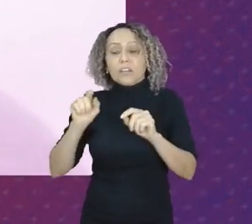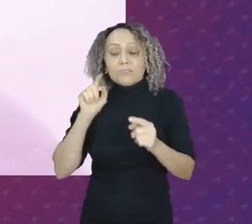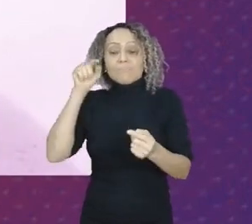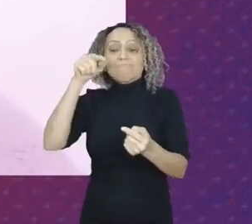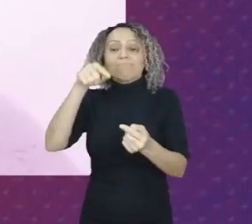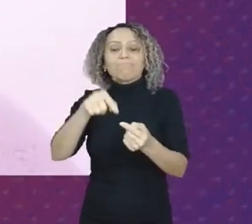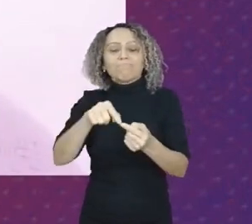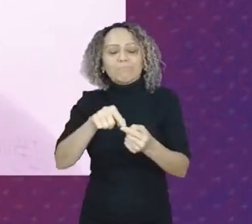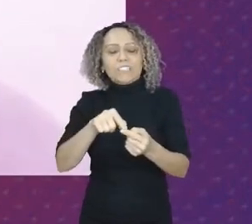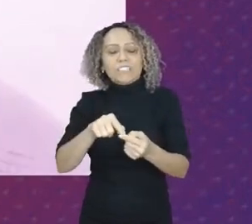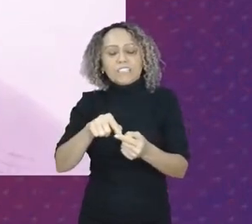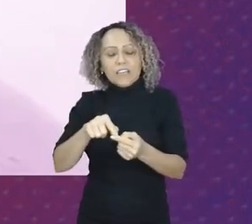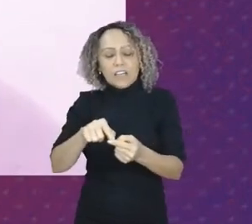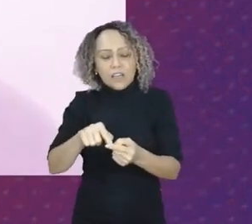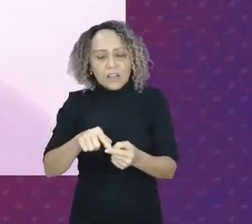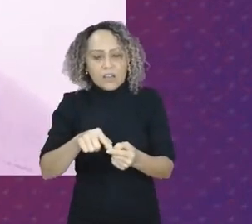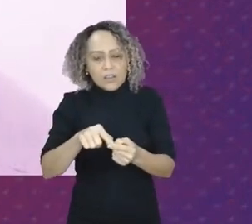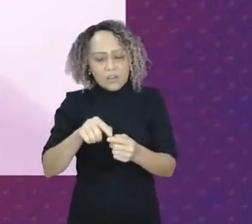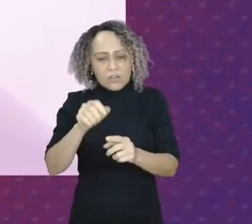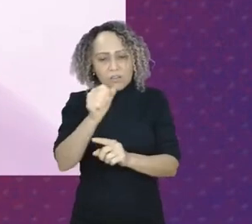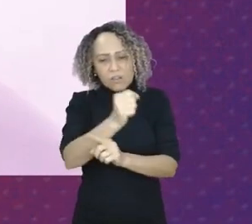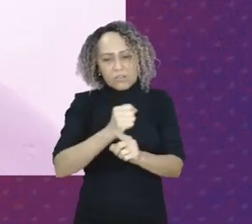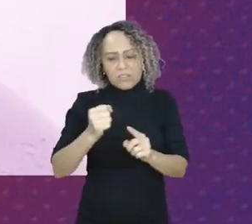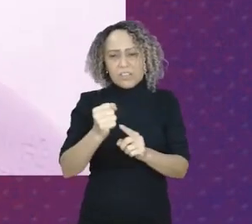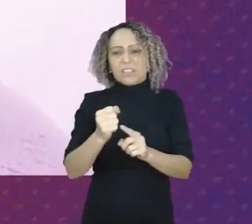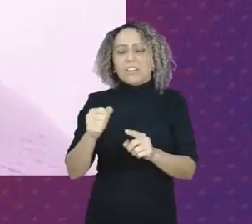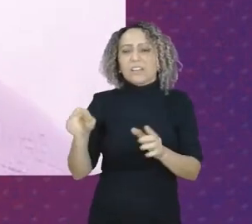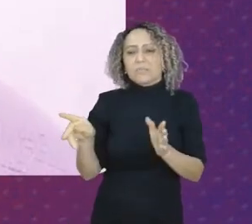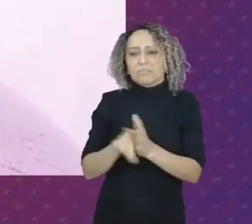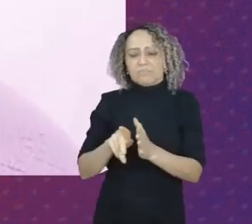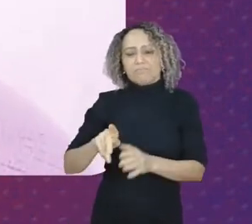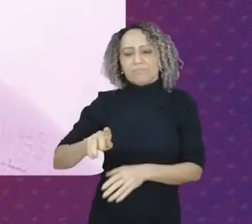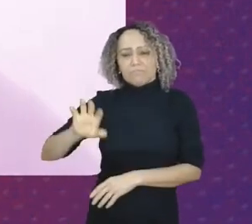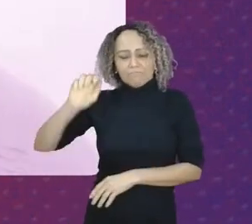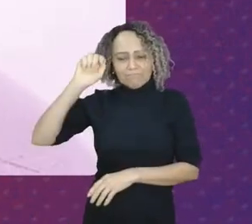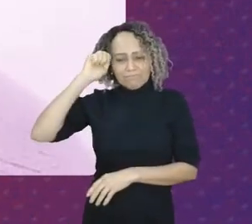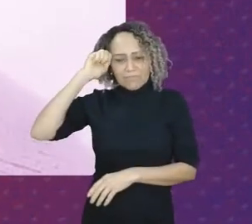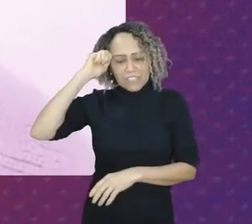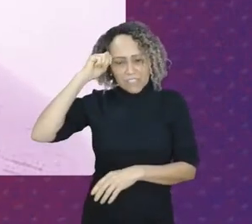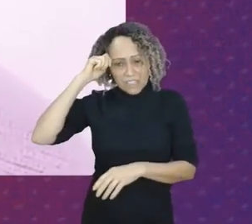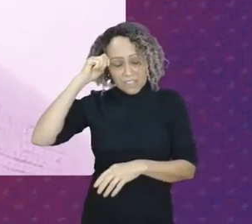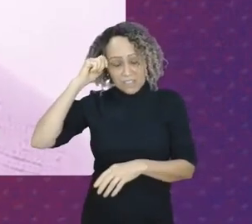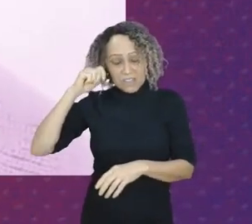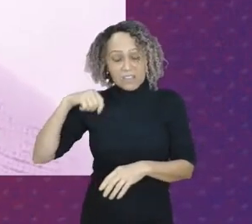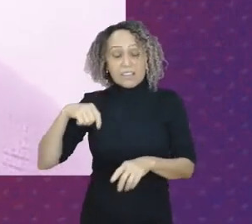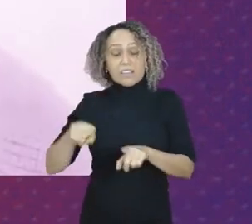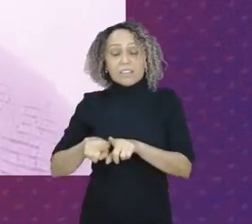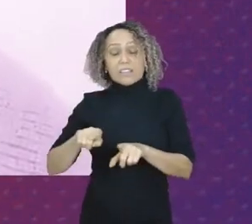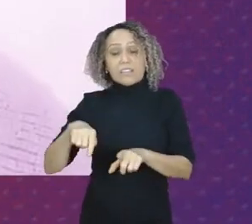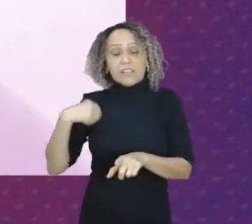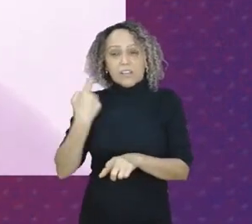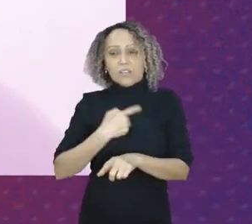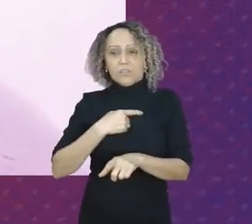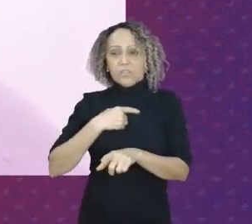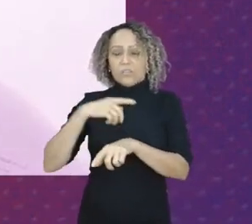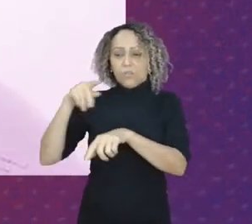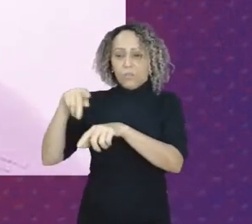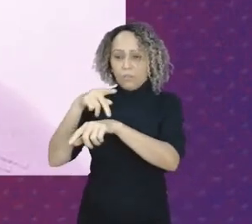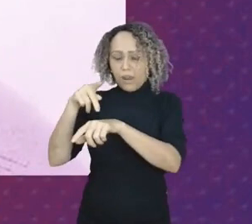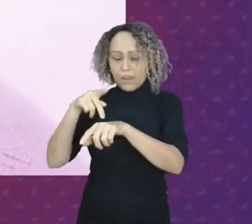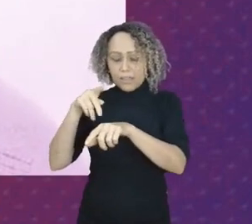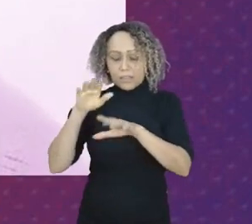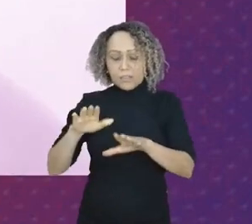afrodescendente e a nossa nação. E aqui, nós estamos falando sobre o recorte